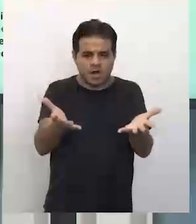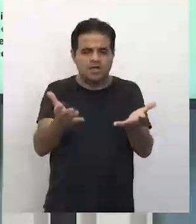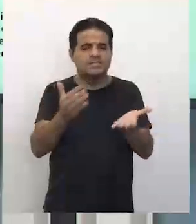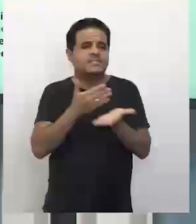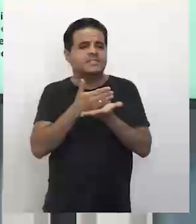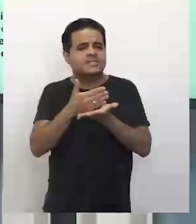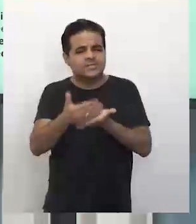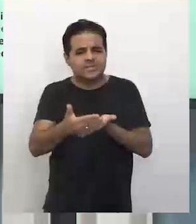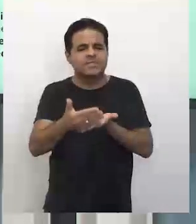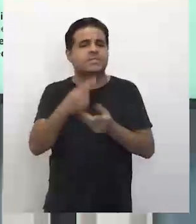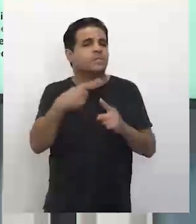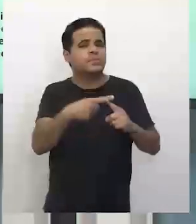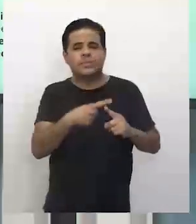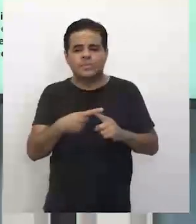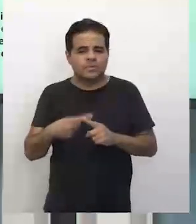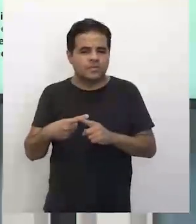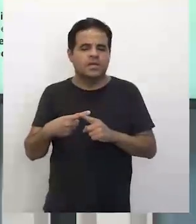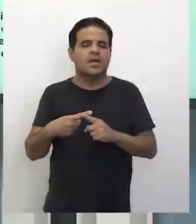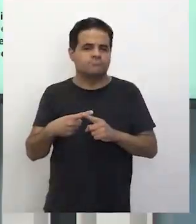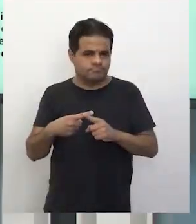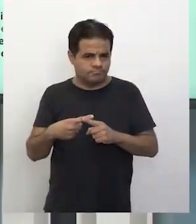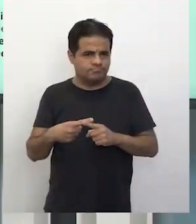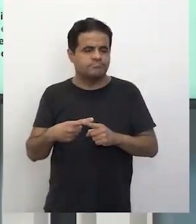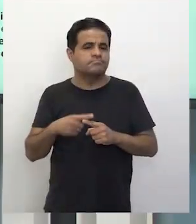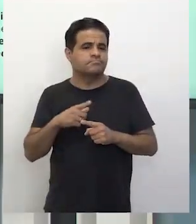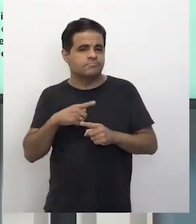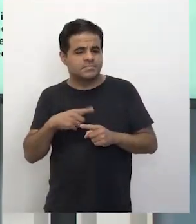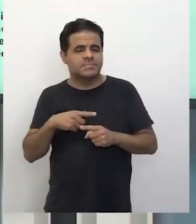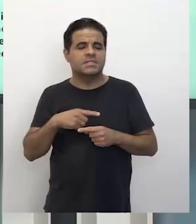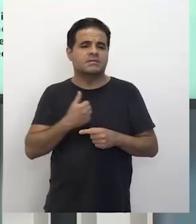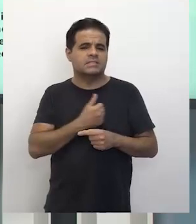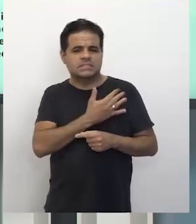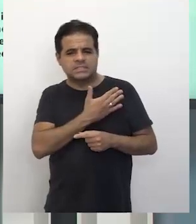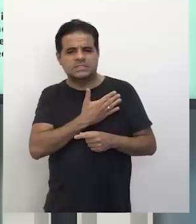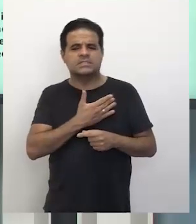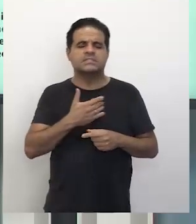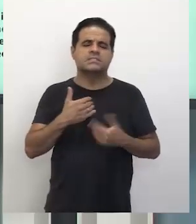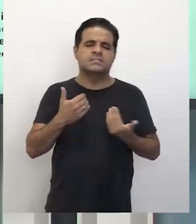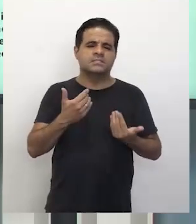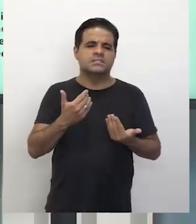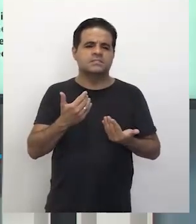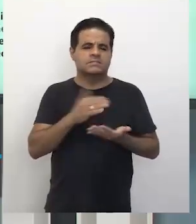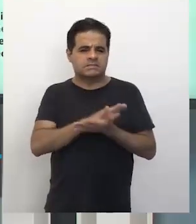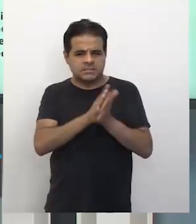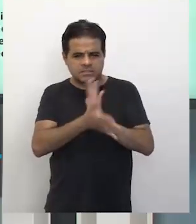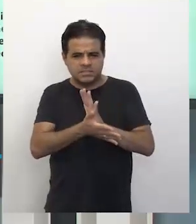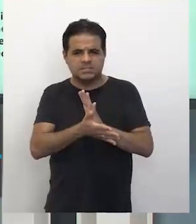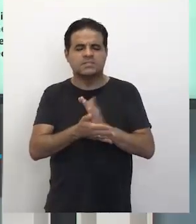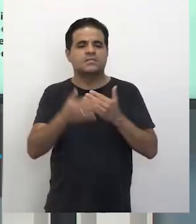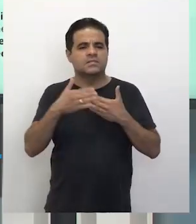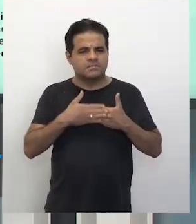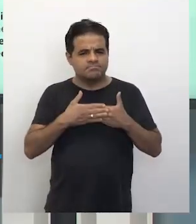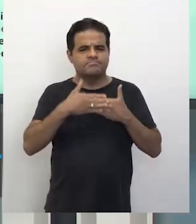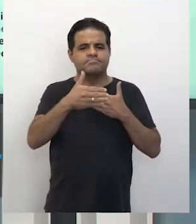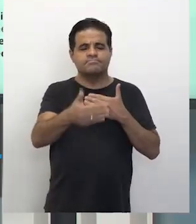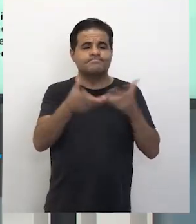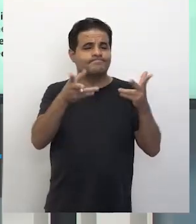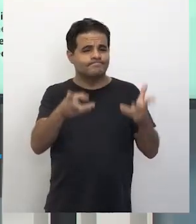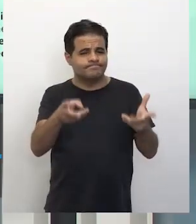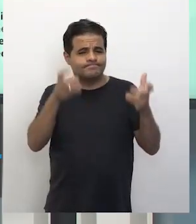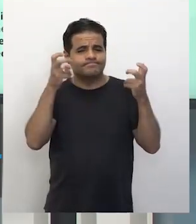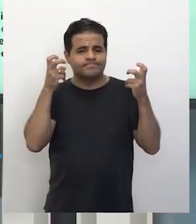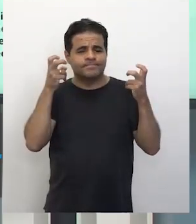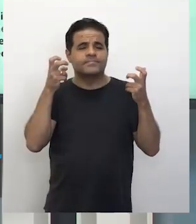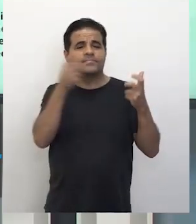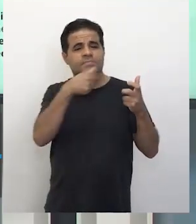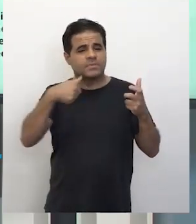origens, os porquês, né, de termos xenofobia, preconceito, racismo e a partir dessa perspectiva de